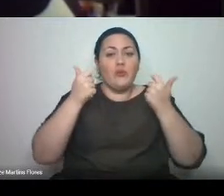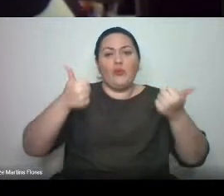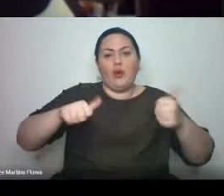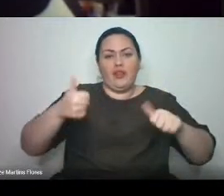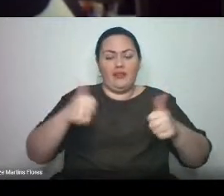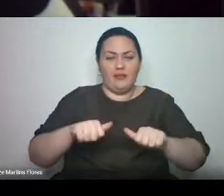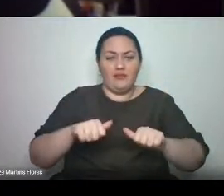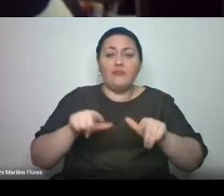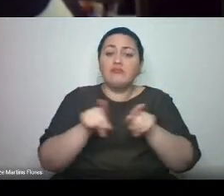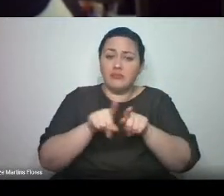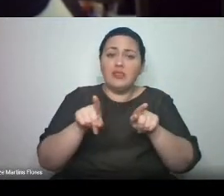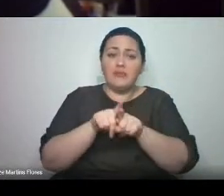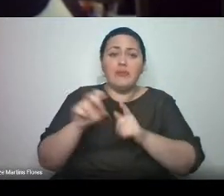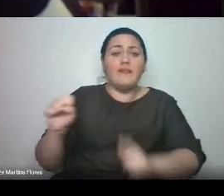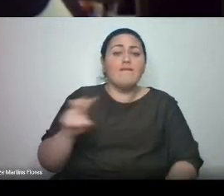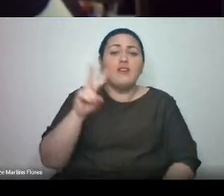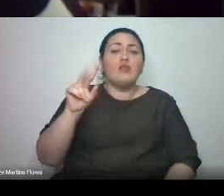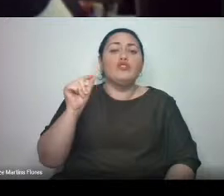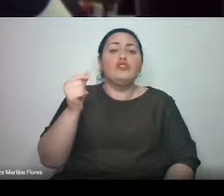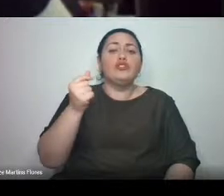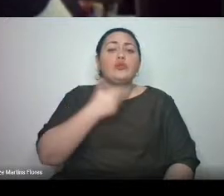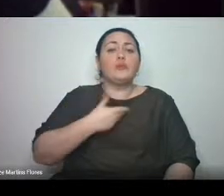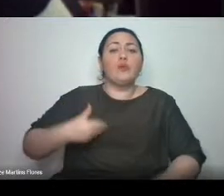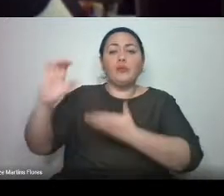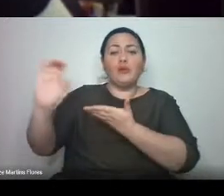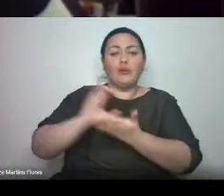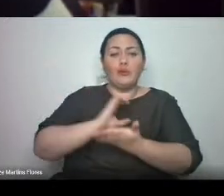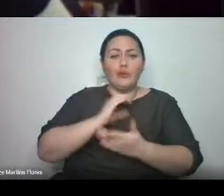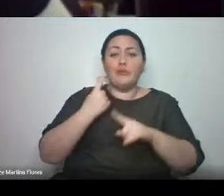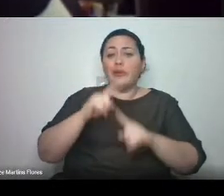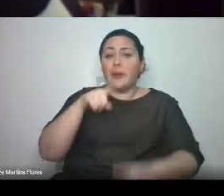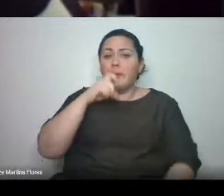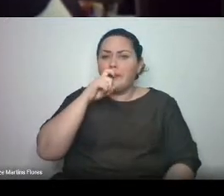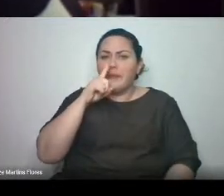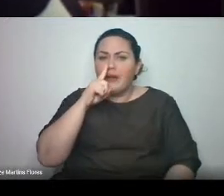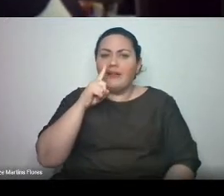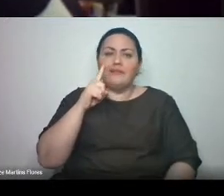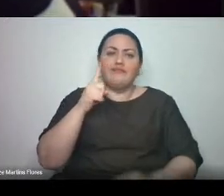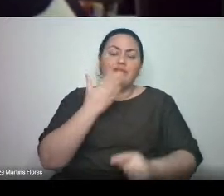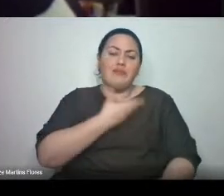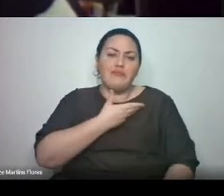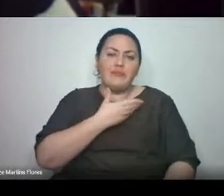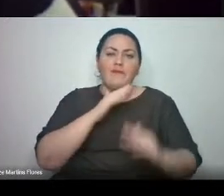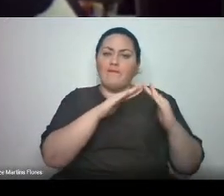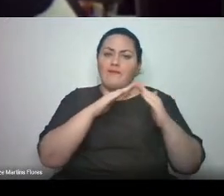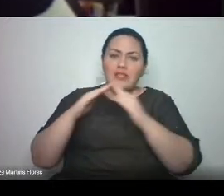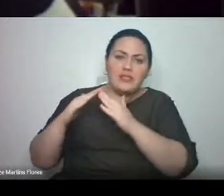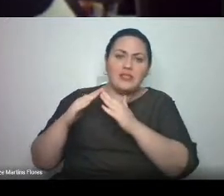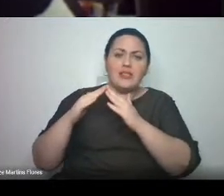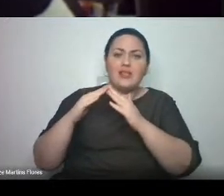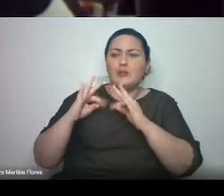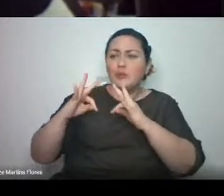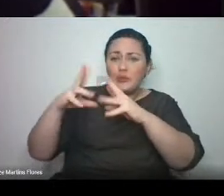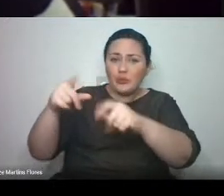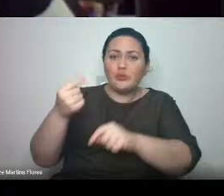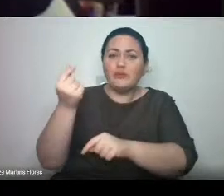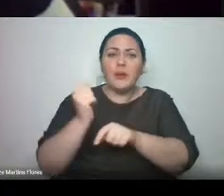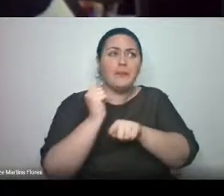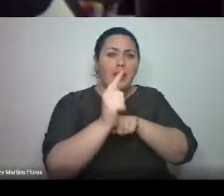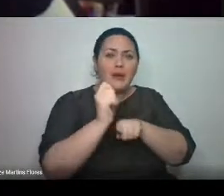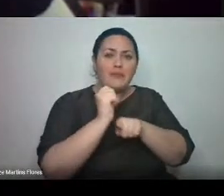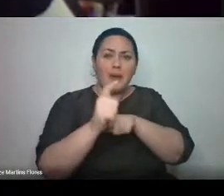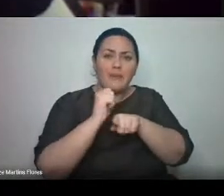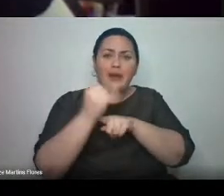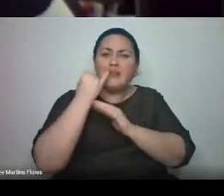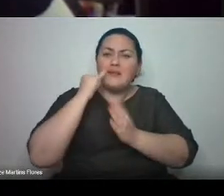pais, seus tios, seus amigos, seus vizinhos. Cada cidadão brasileiro contribuiu e custeou a formação que